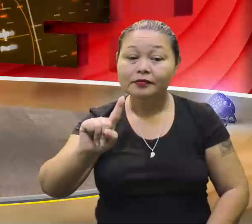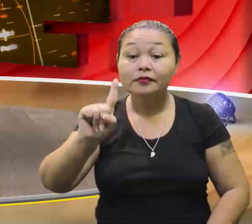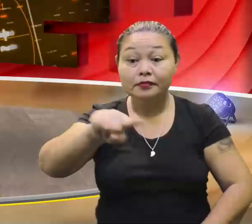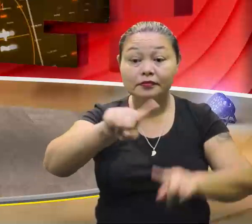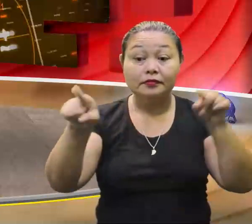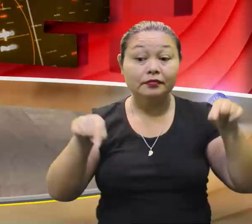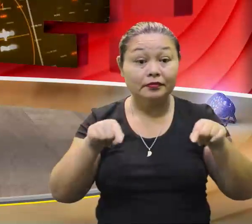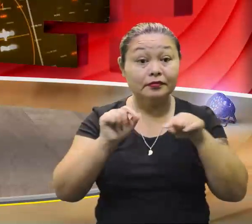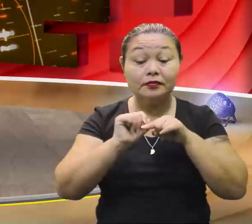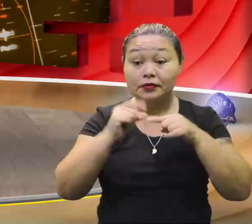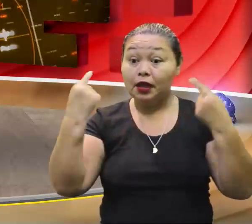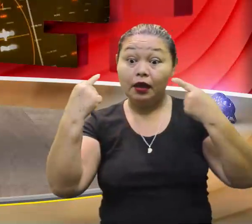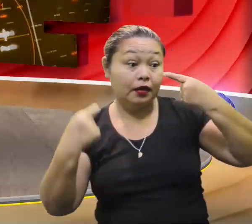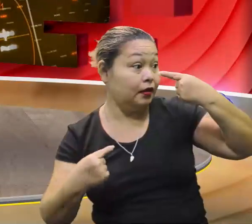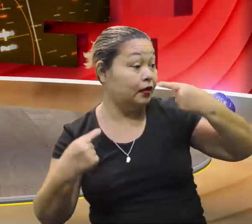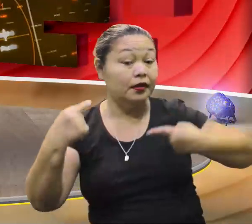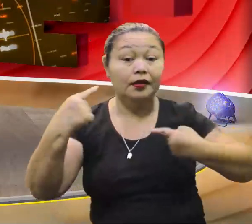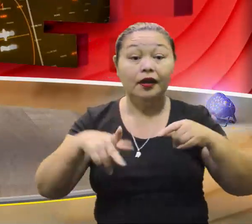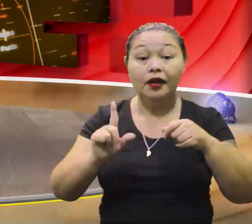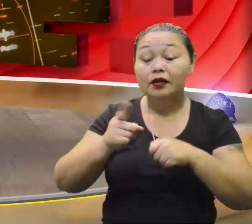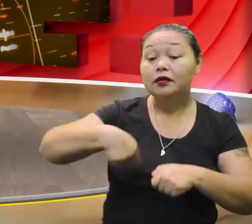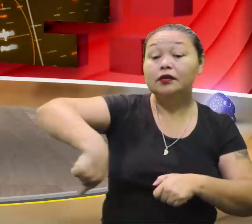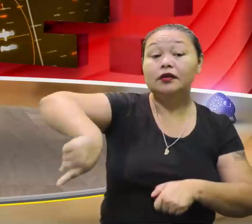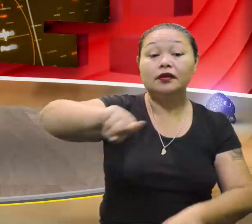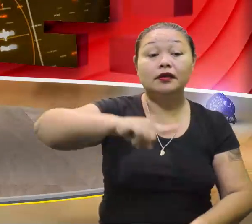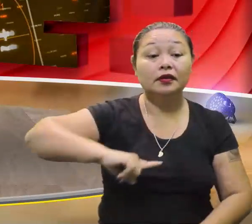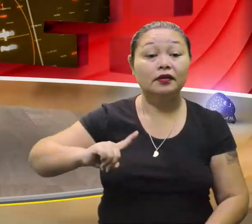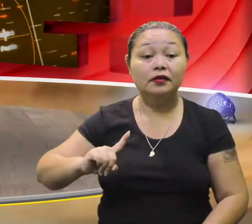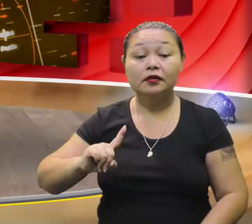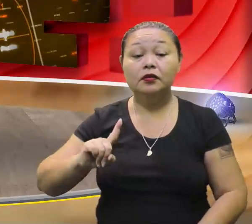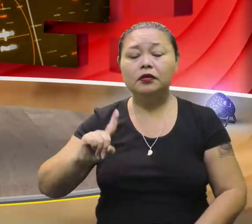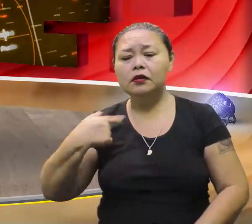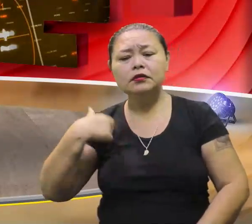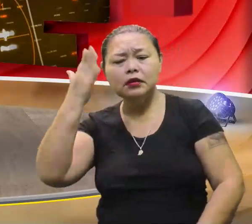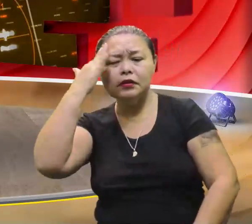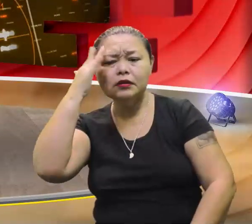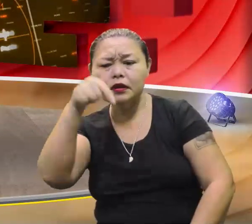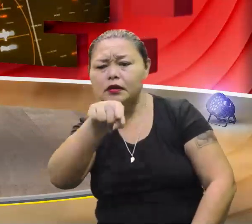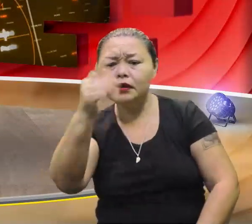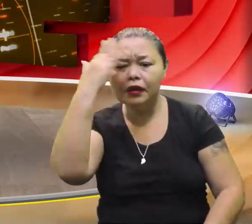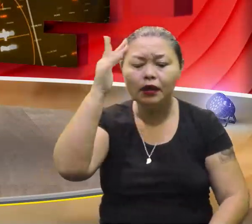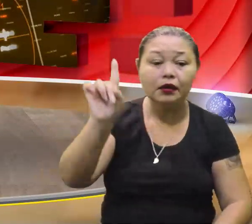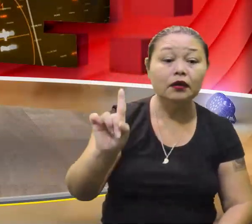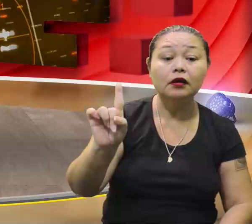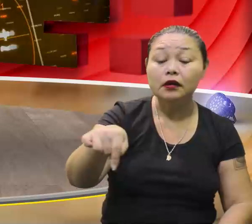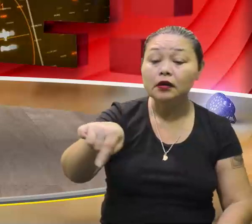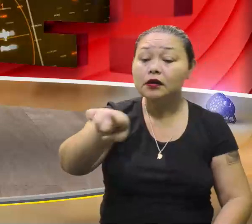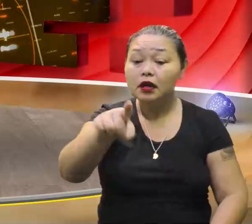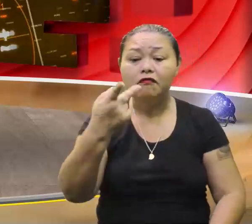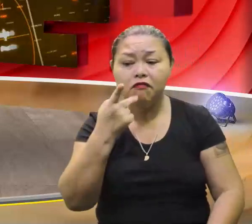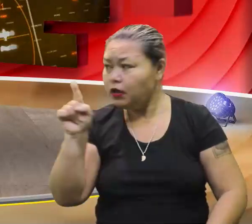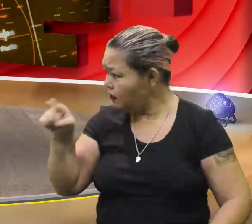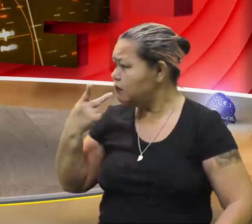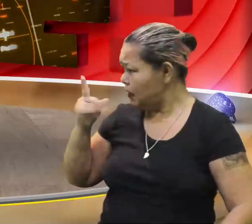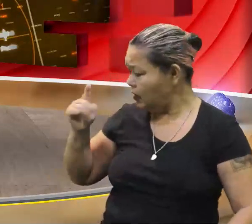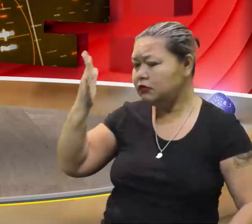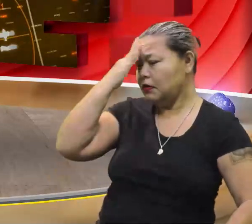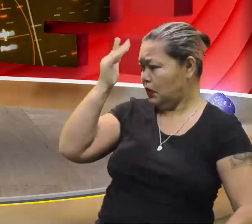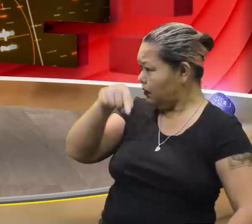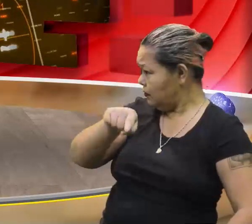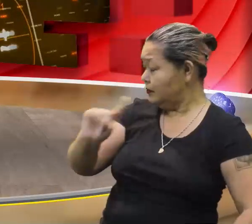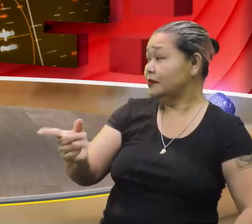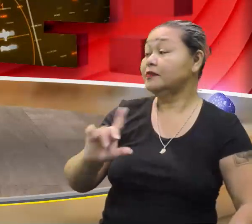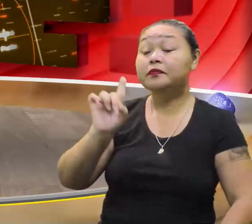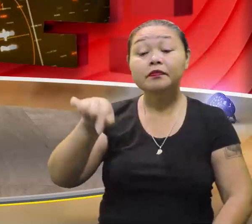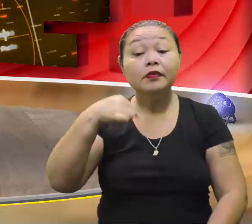sala de aula vira uma disputa, tá? Eles ficam assim, não, eu sei que é isso, eu sei que é aquilo. Viu? Eu te disse e acertei. Eu sabia que